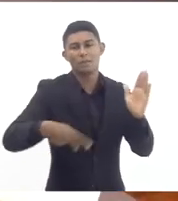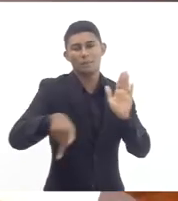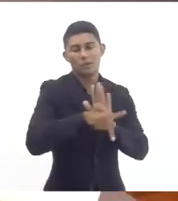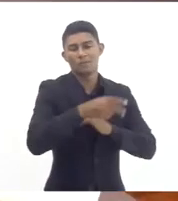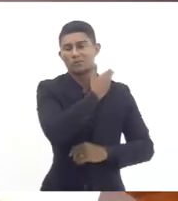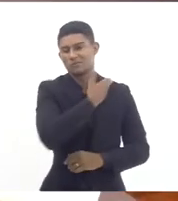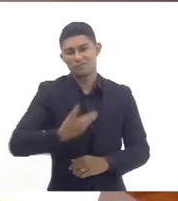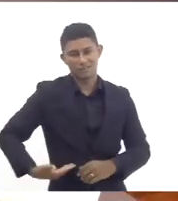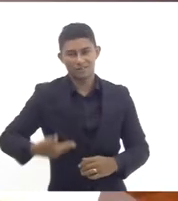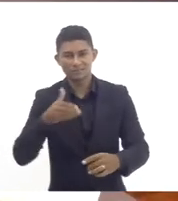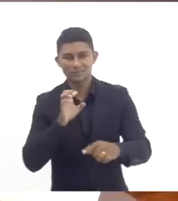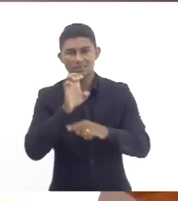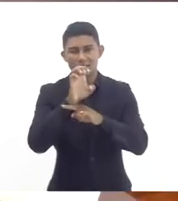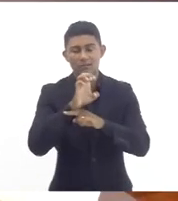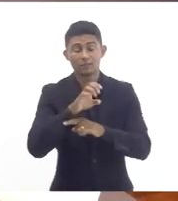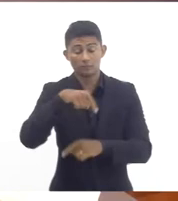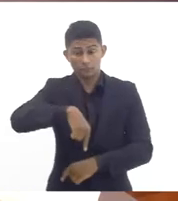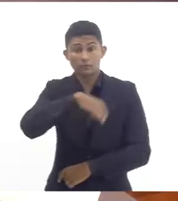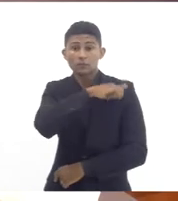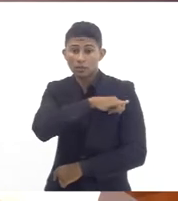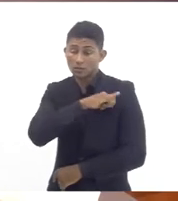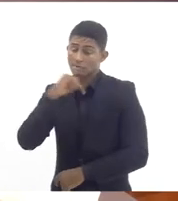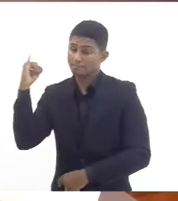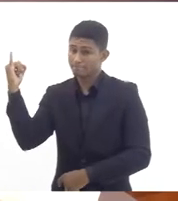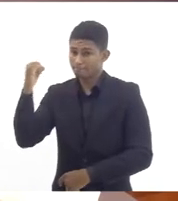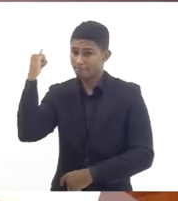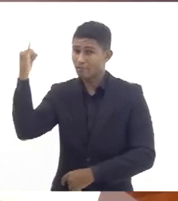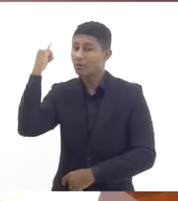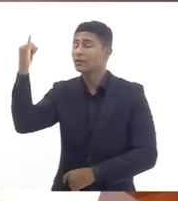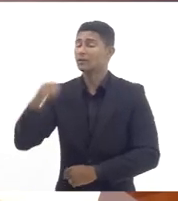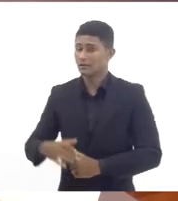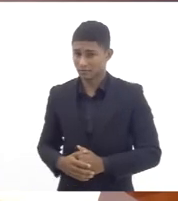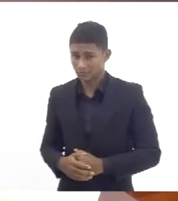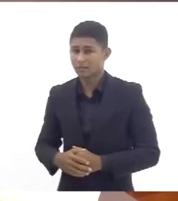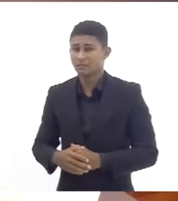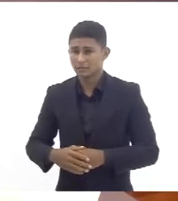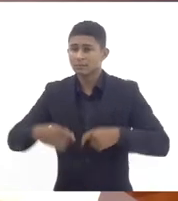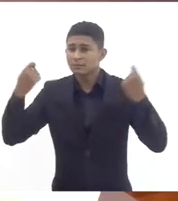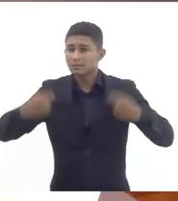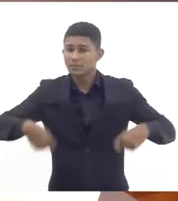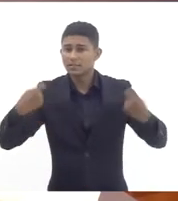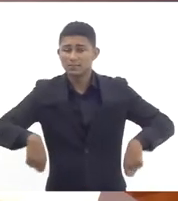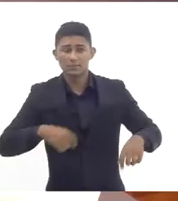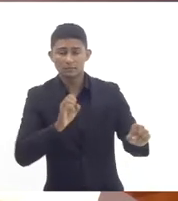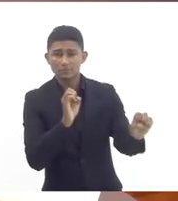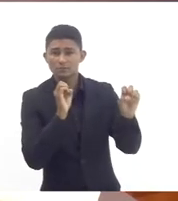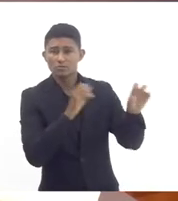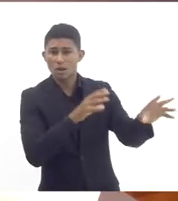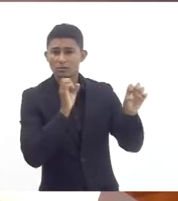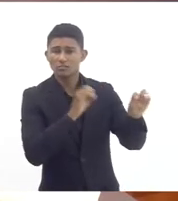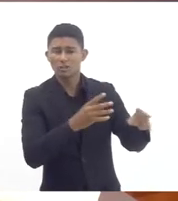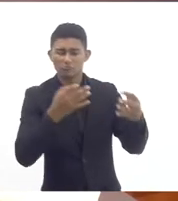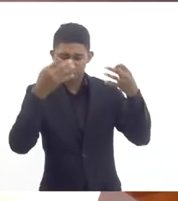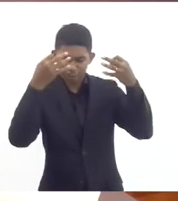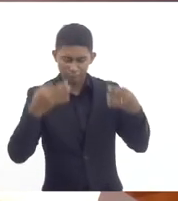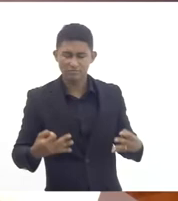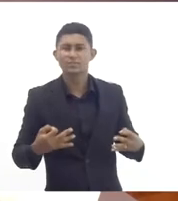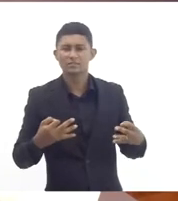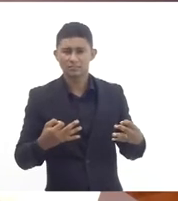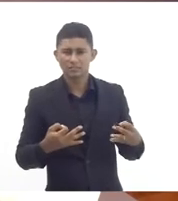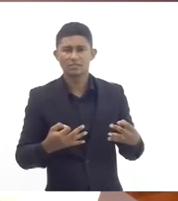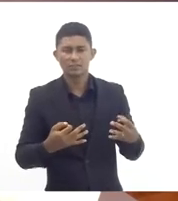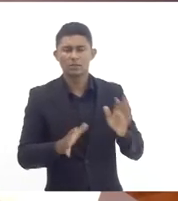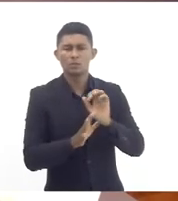importante no cenário nacional para garantir a educação aos crianças e